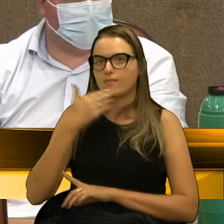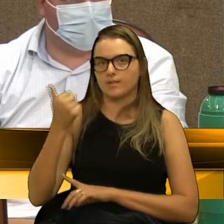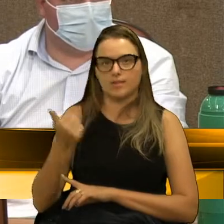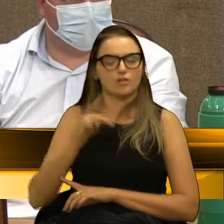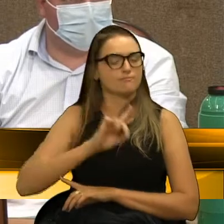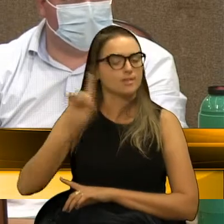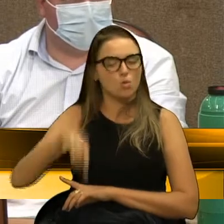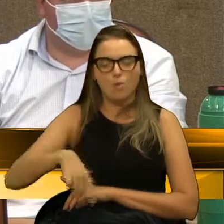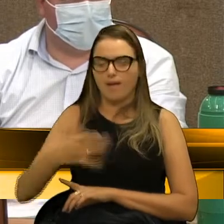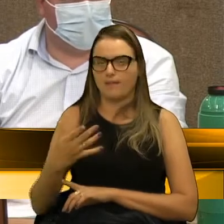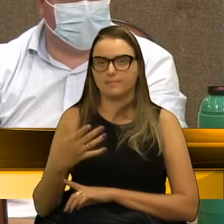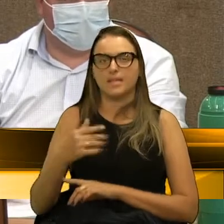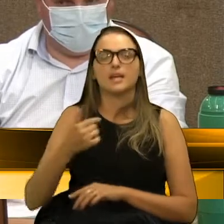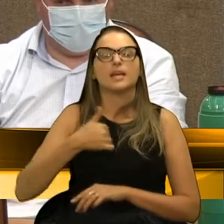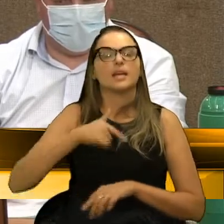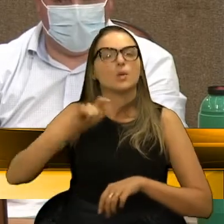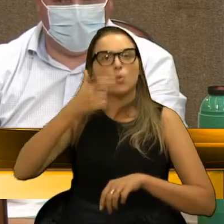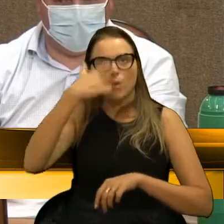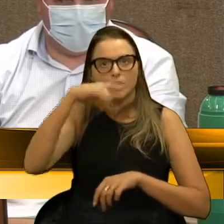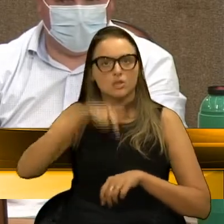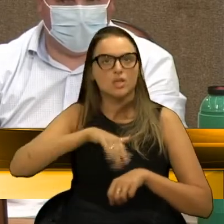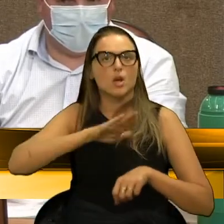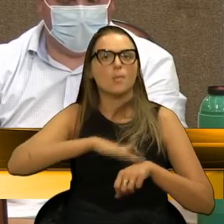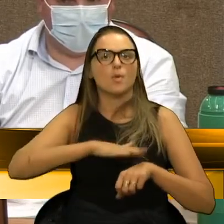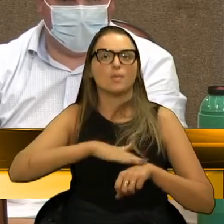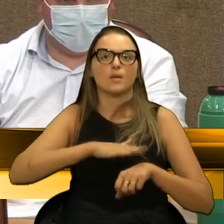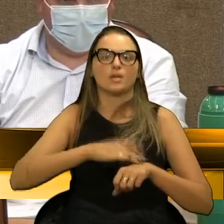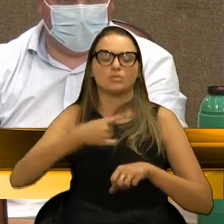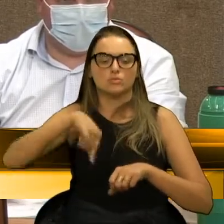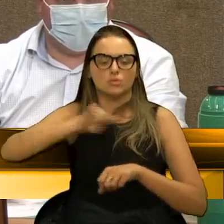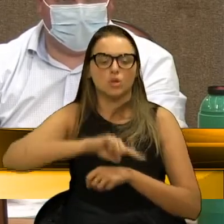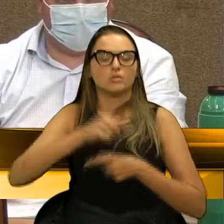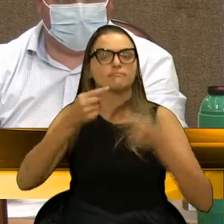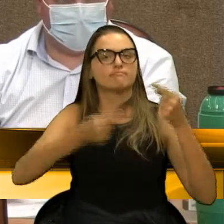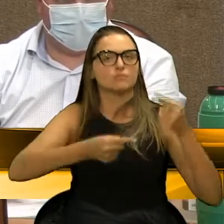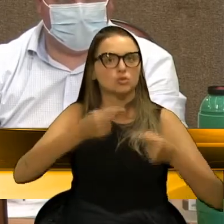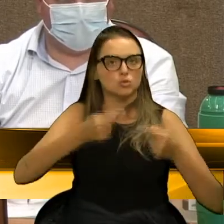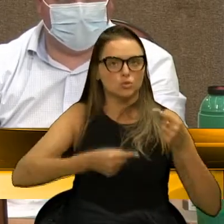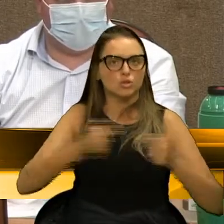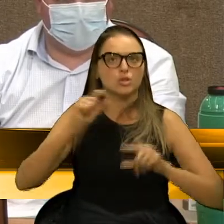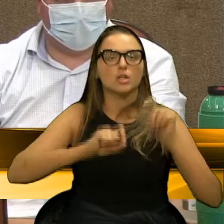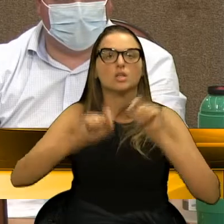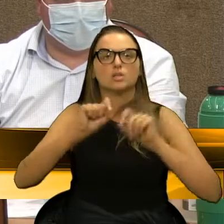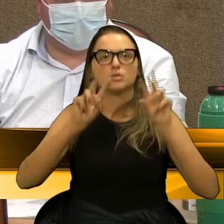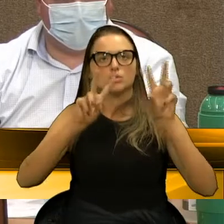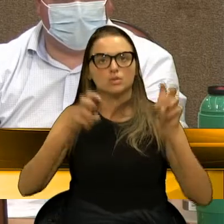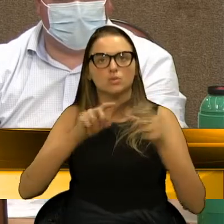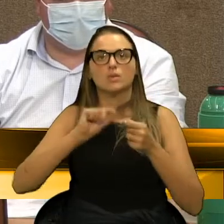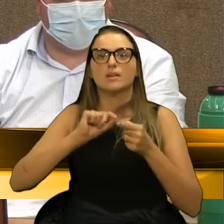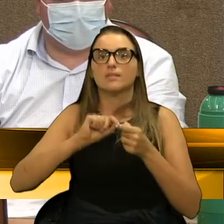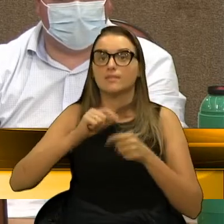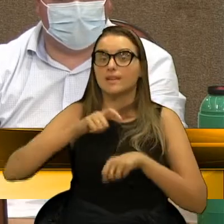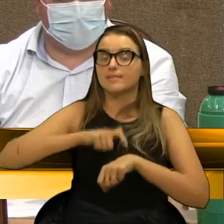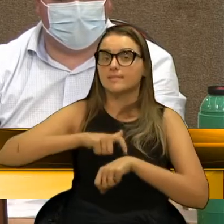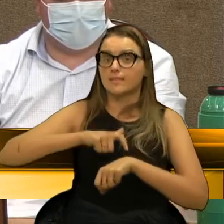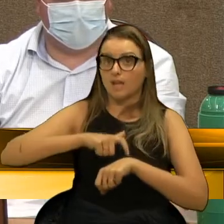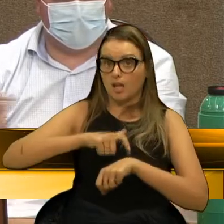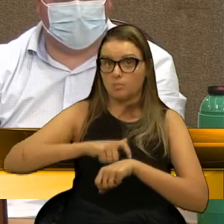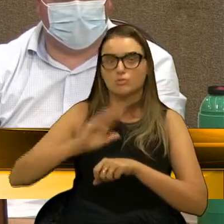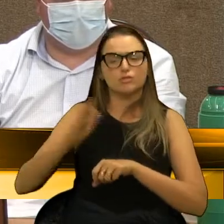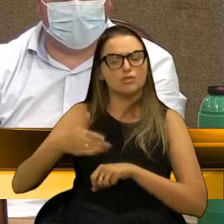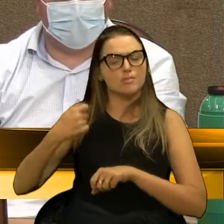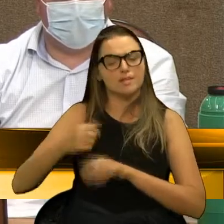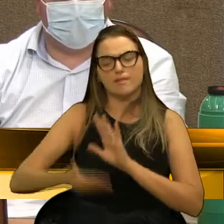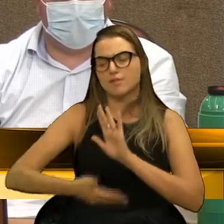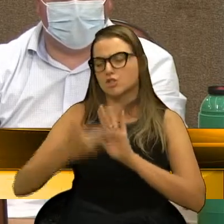e não é. Então, acho que está na hora, vem há muitos anos, a gente debatendo essa situação, que faz muito tempo que já era para ter